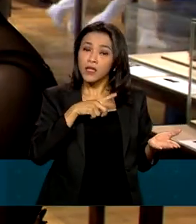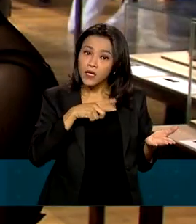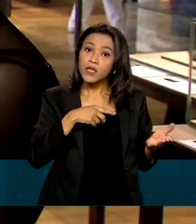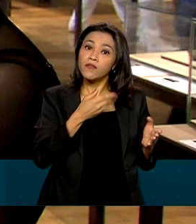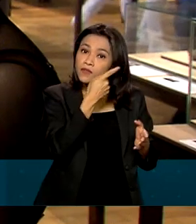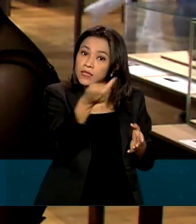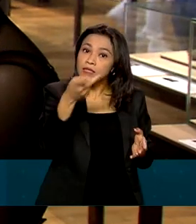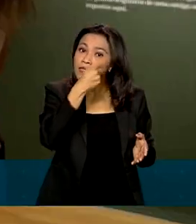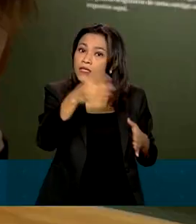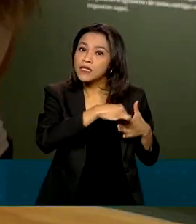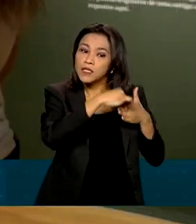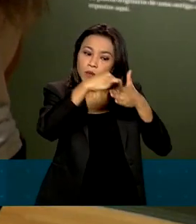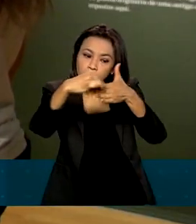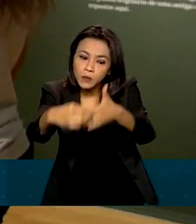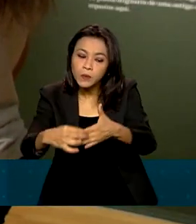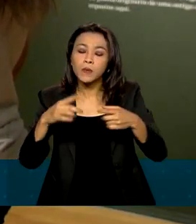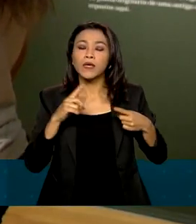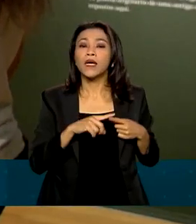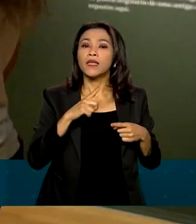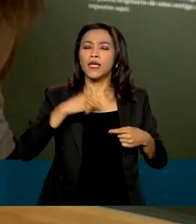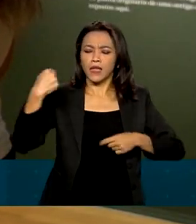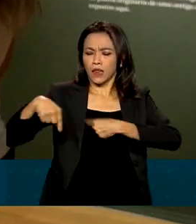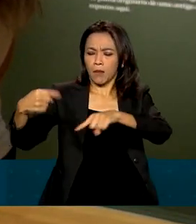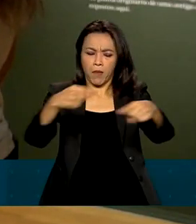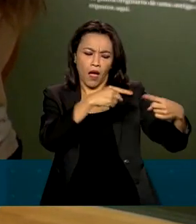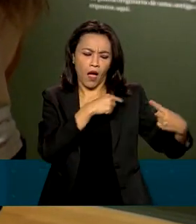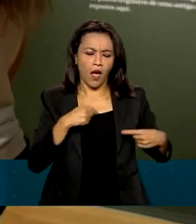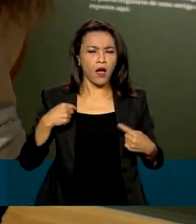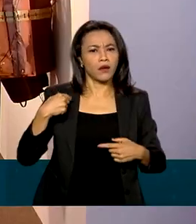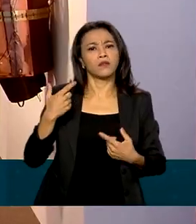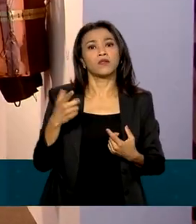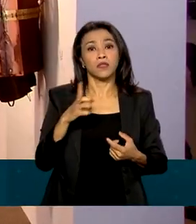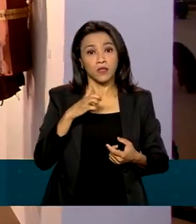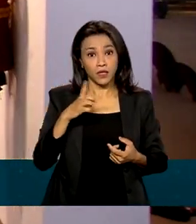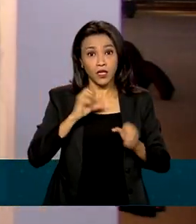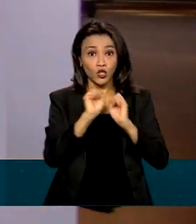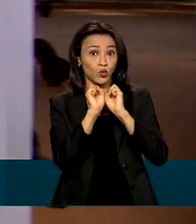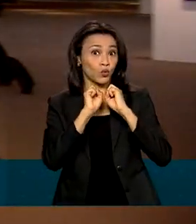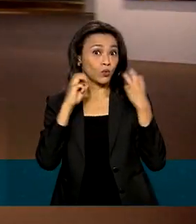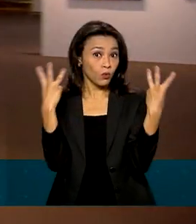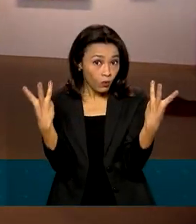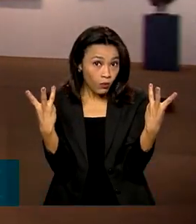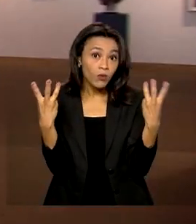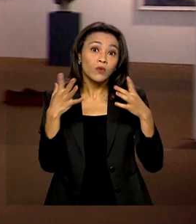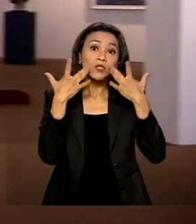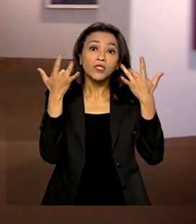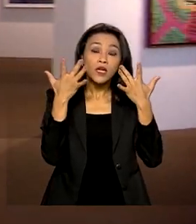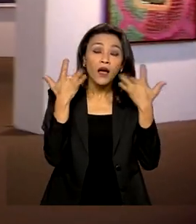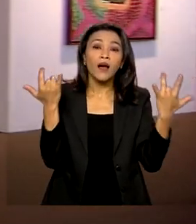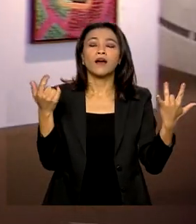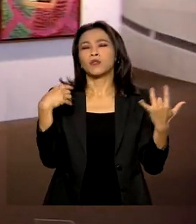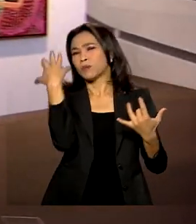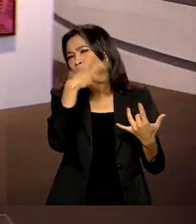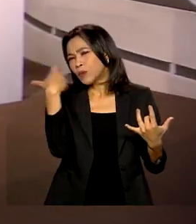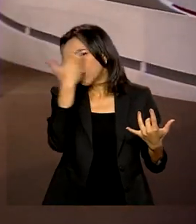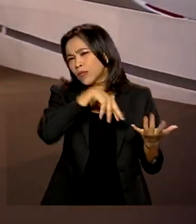visitas mediadas, debates, tem até shows teatrais, música, performance, tem de tudo. Tchau.